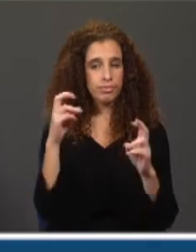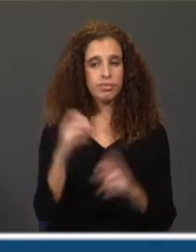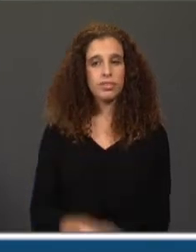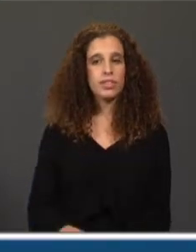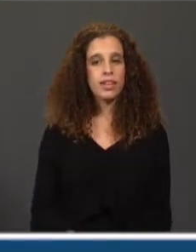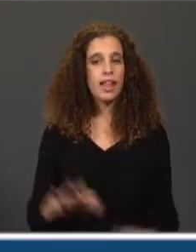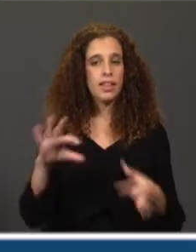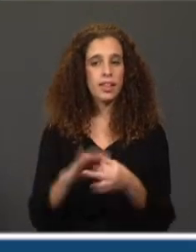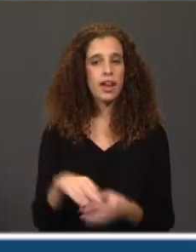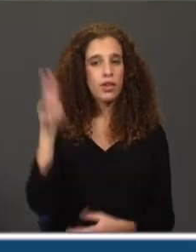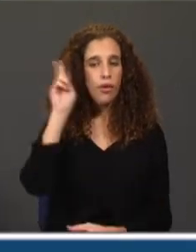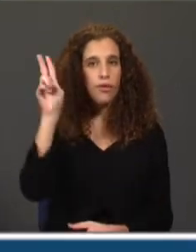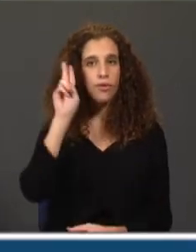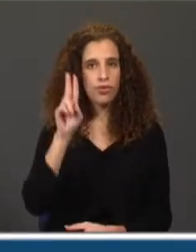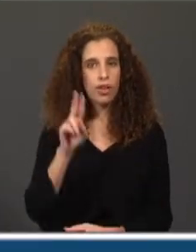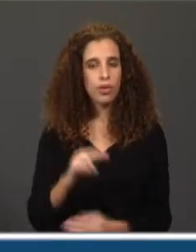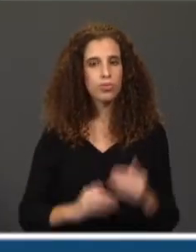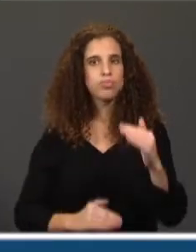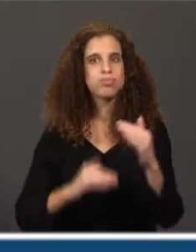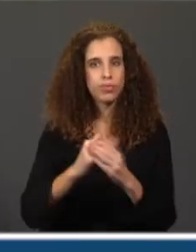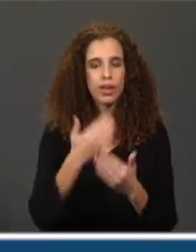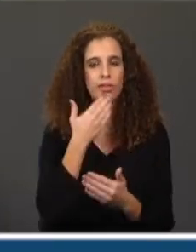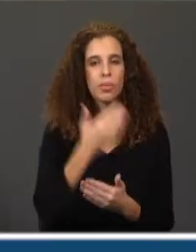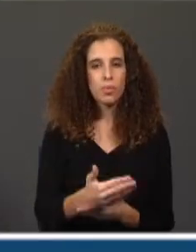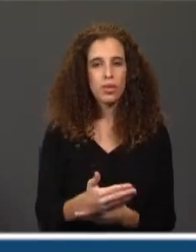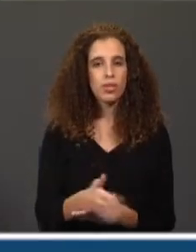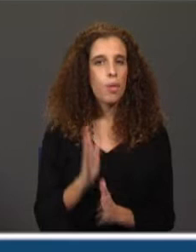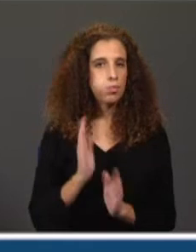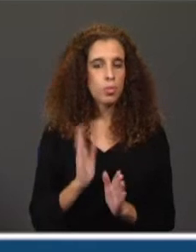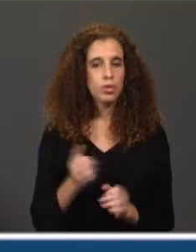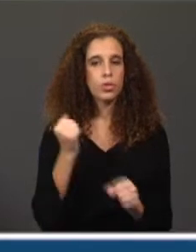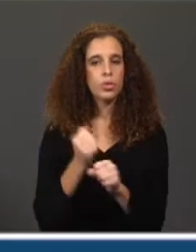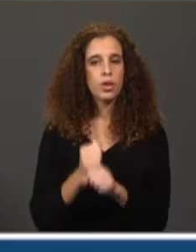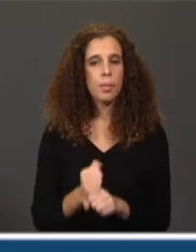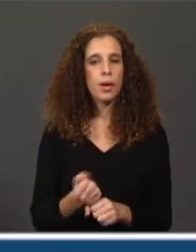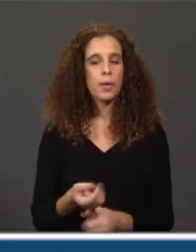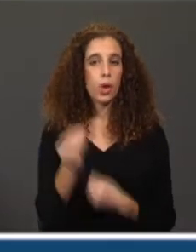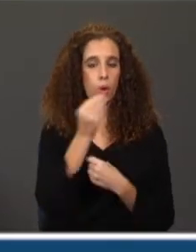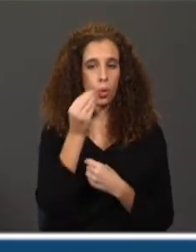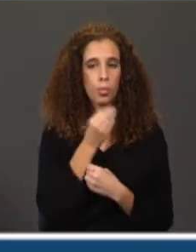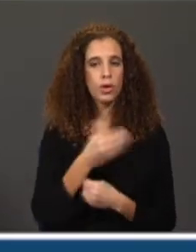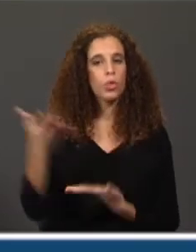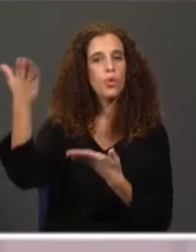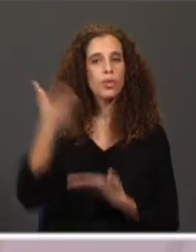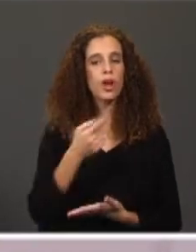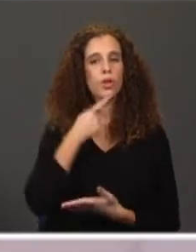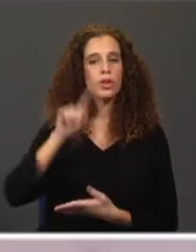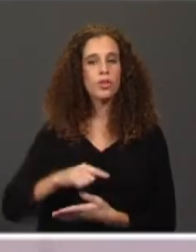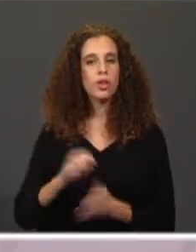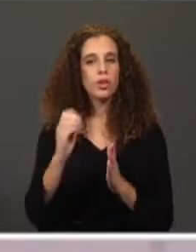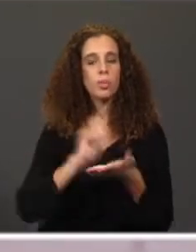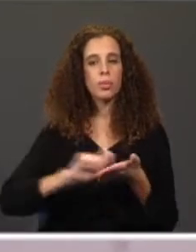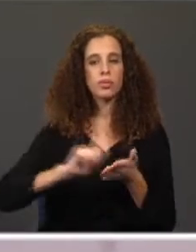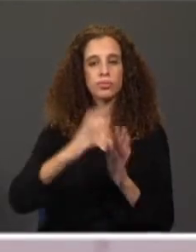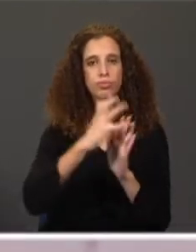pediu, quando anos mais tarde, não precisando já desse trabalho para se sustentar, o convidaram para voltar a escrever crónicas. Repara, na